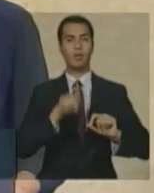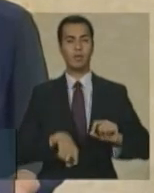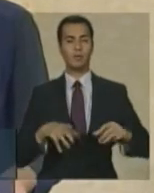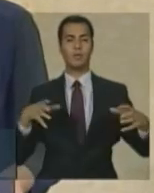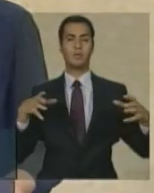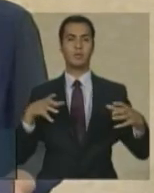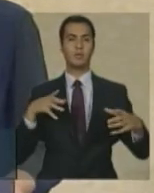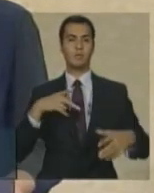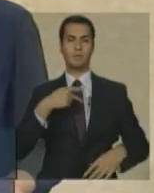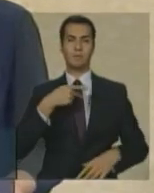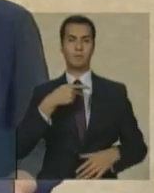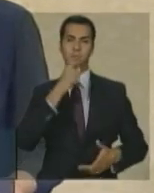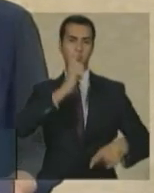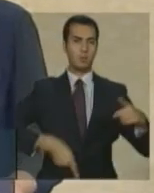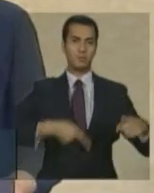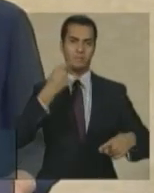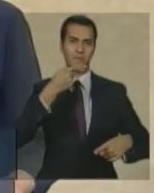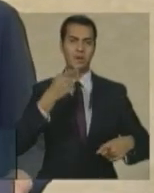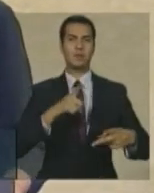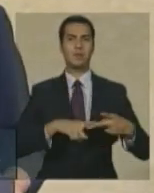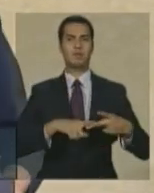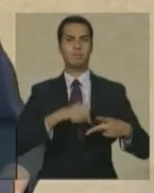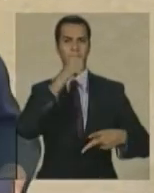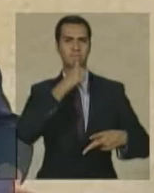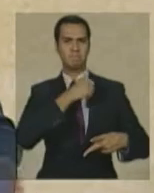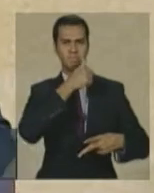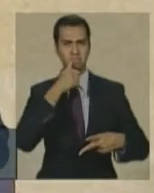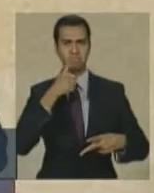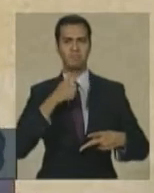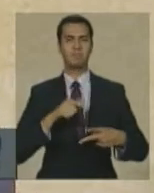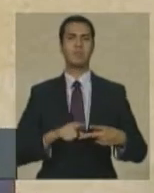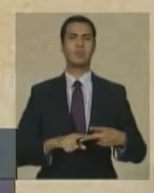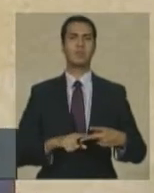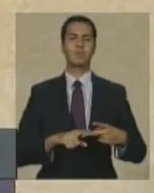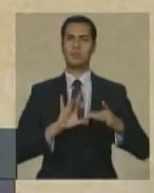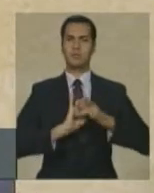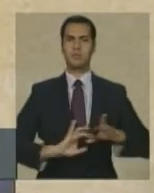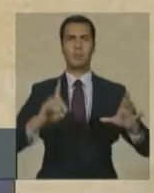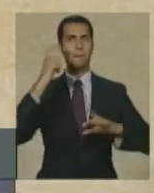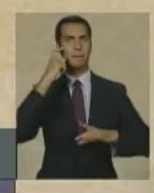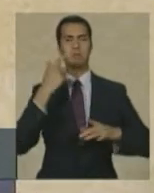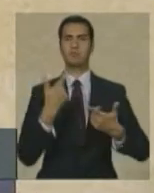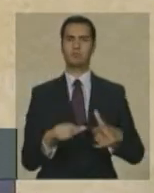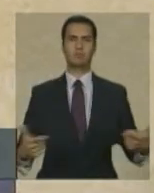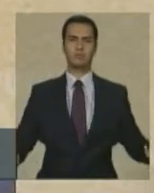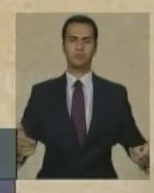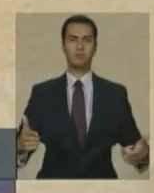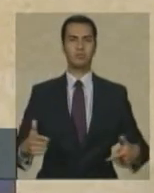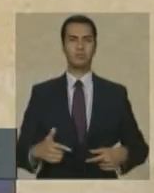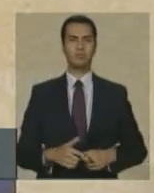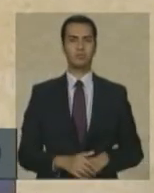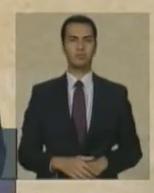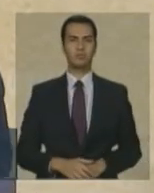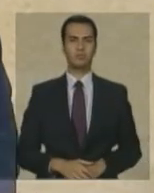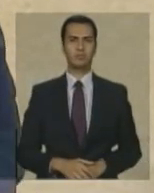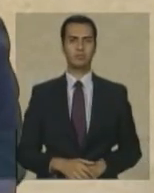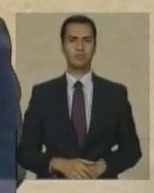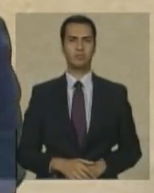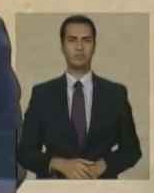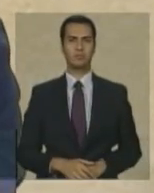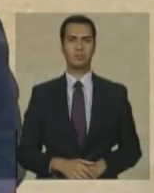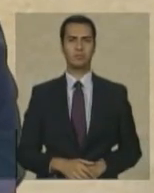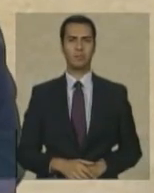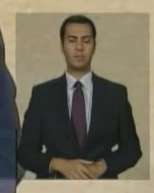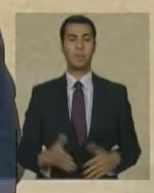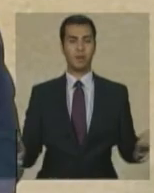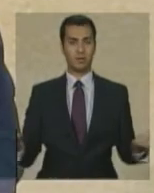arbítrio e repressão quando a própria liberdade de pensamento era proibida é fundamental